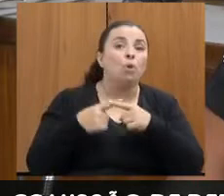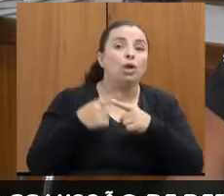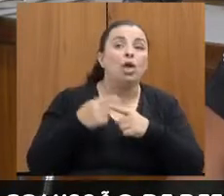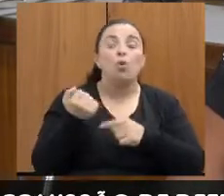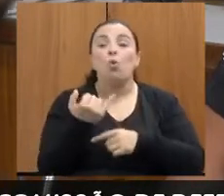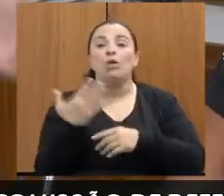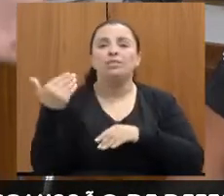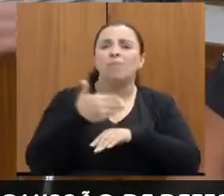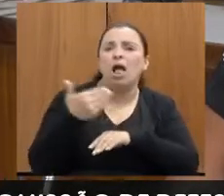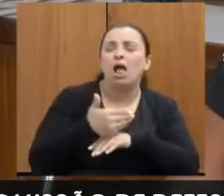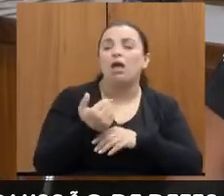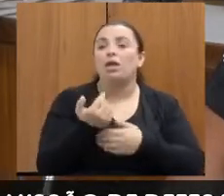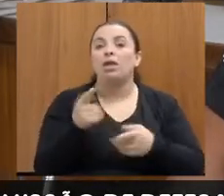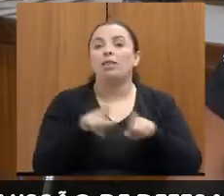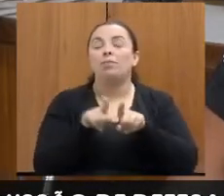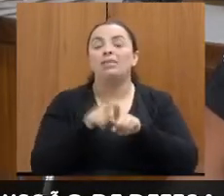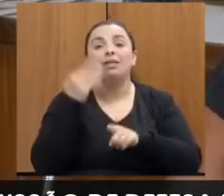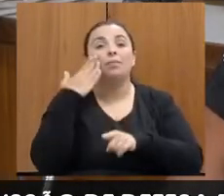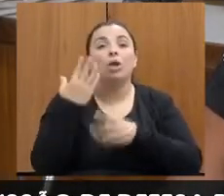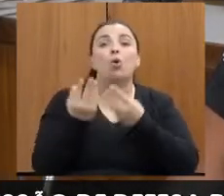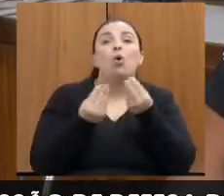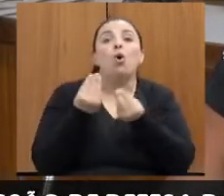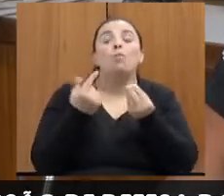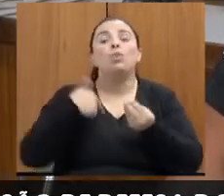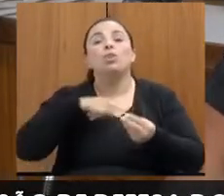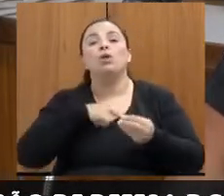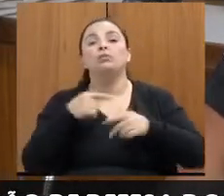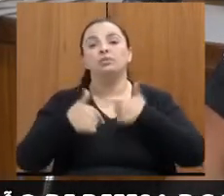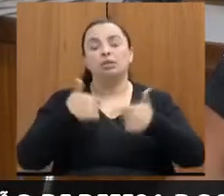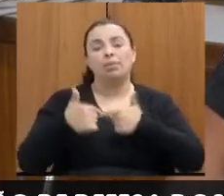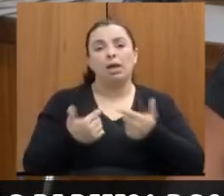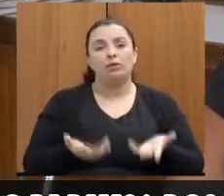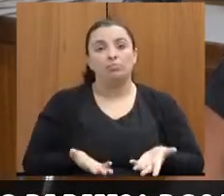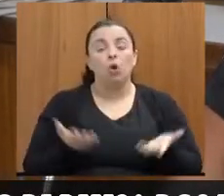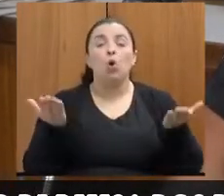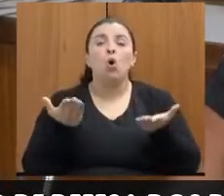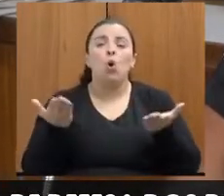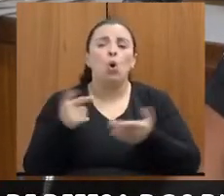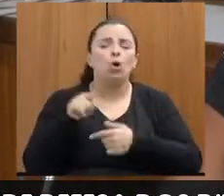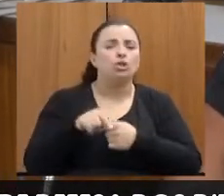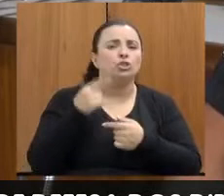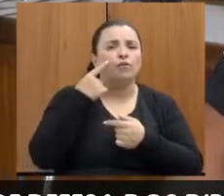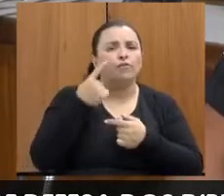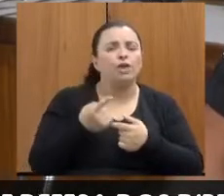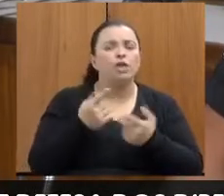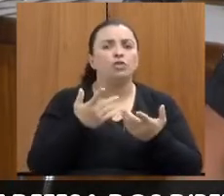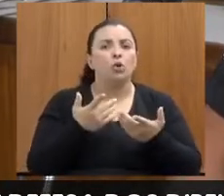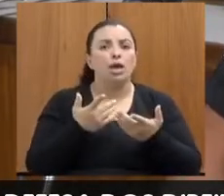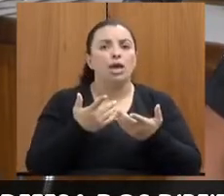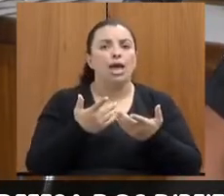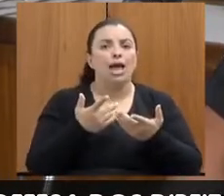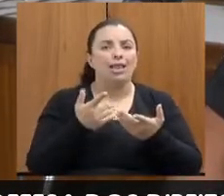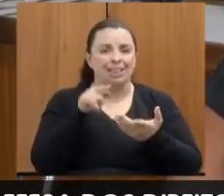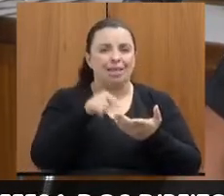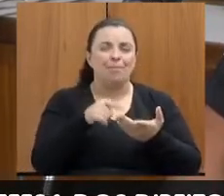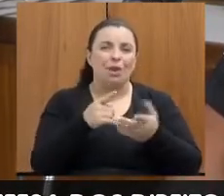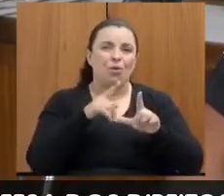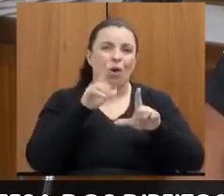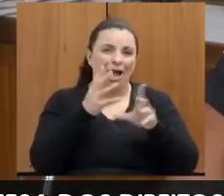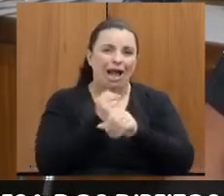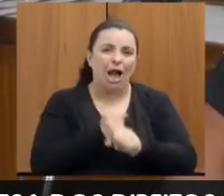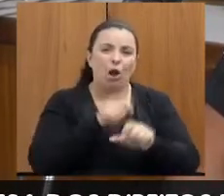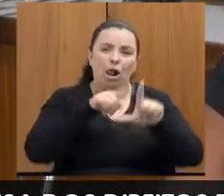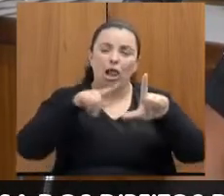vezes ela vai e até mensurar o nosso trabalho, porque hoje, eu reparo, fazendo estatística, 43% do meu atendimento na